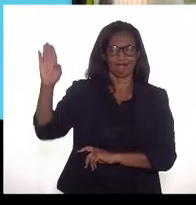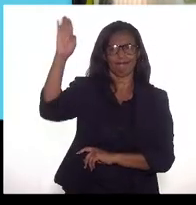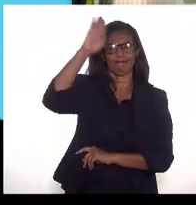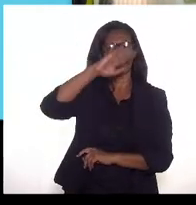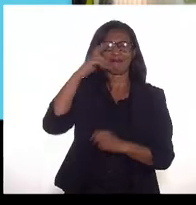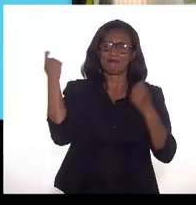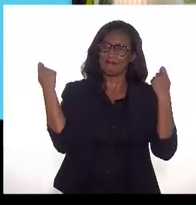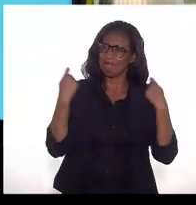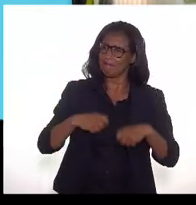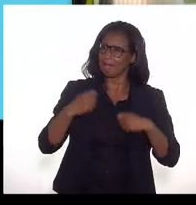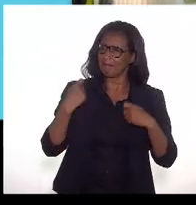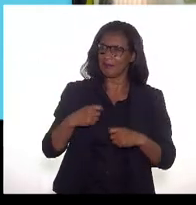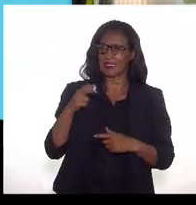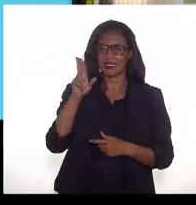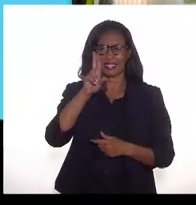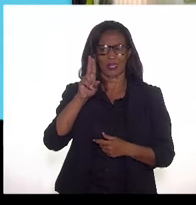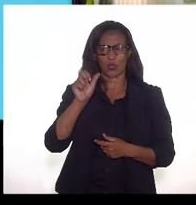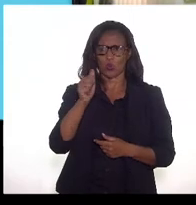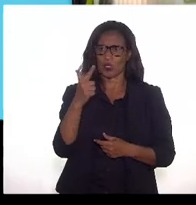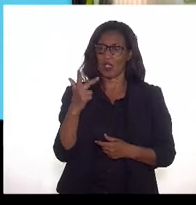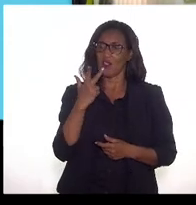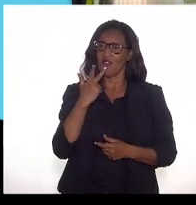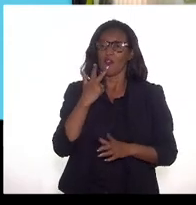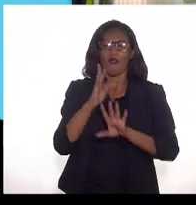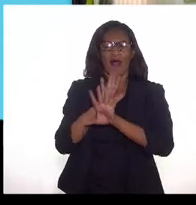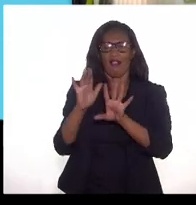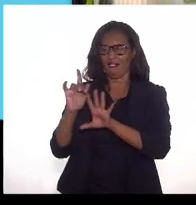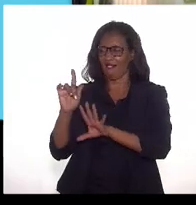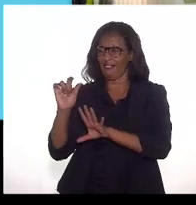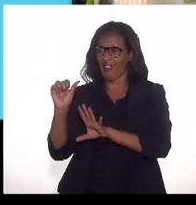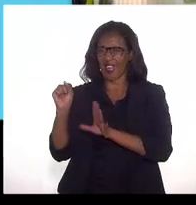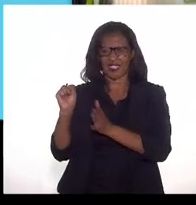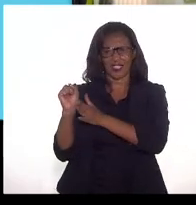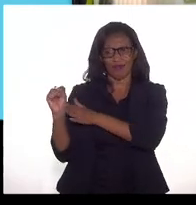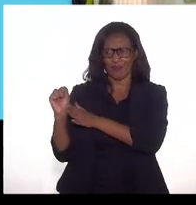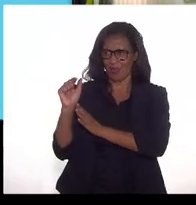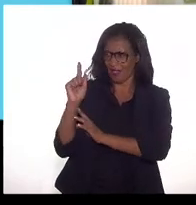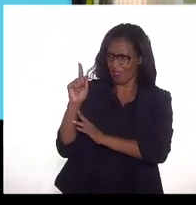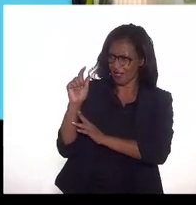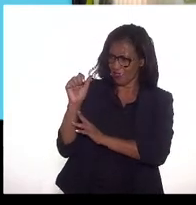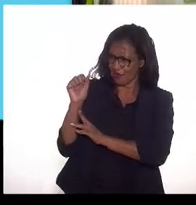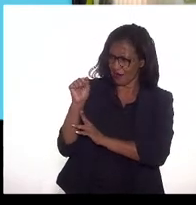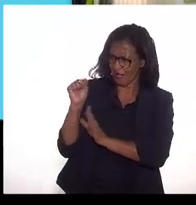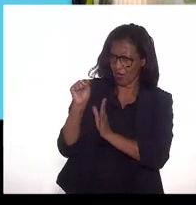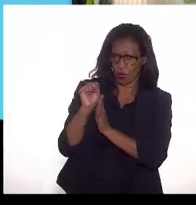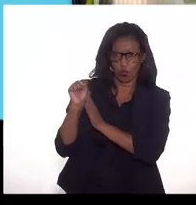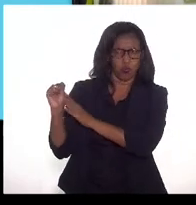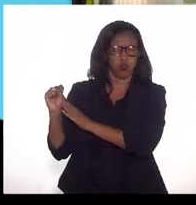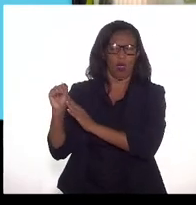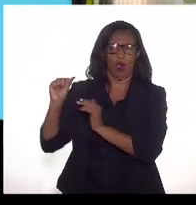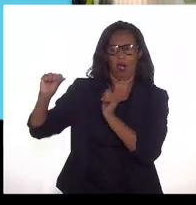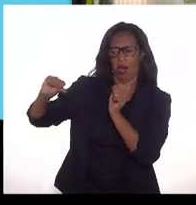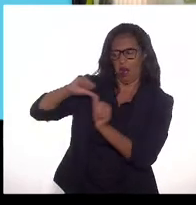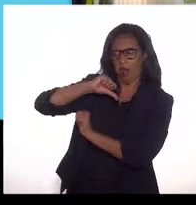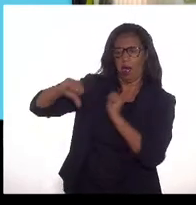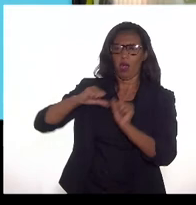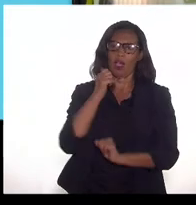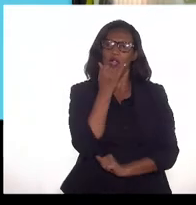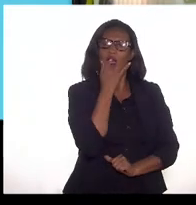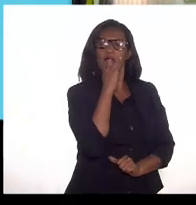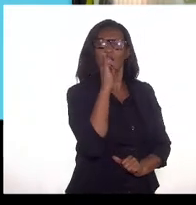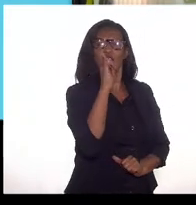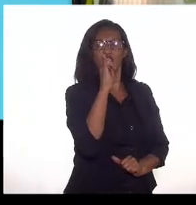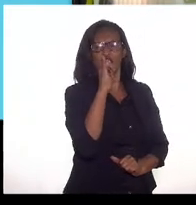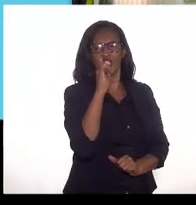consumir aí eu não vou falar gás não vou falar energia quer seja ela quer seja o gás gerando energia elétrica